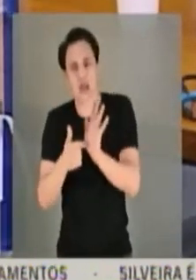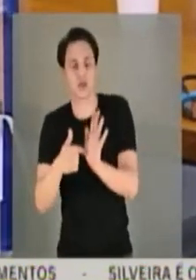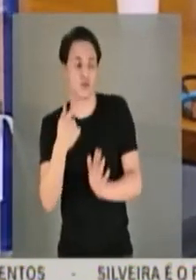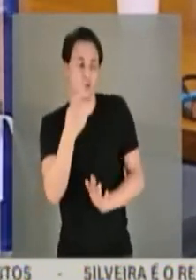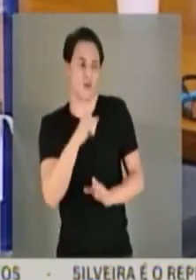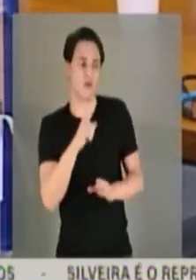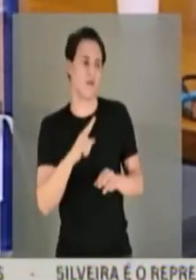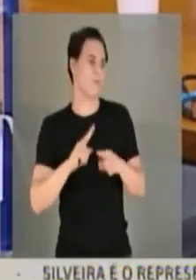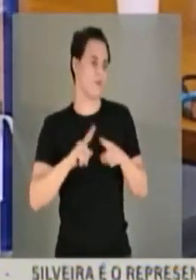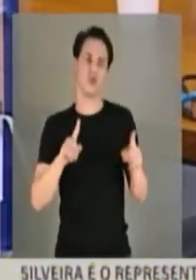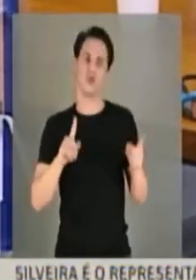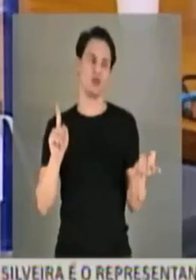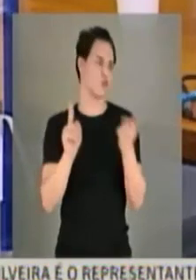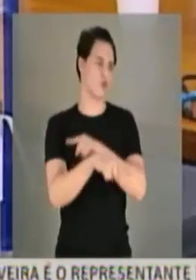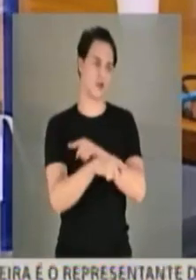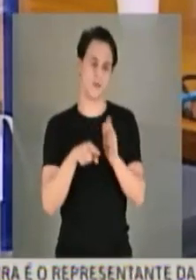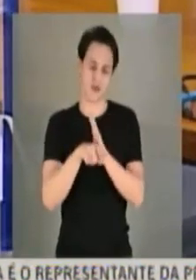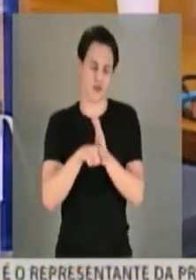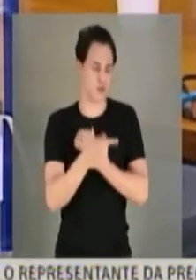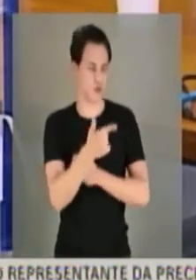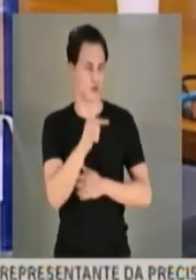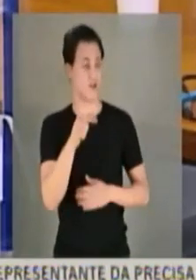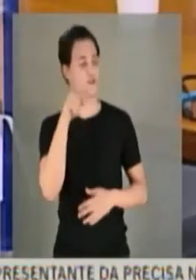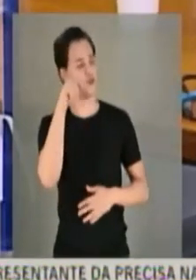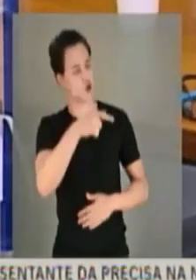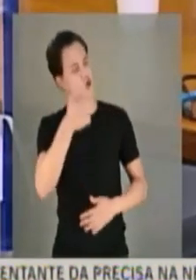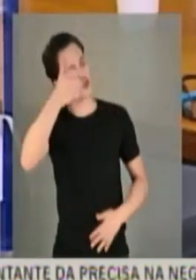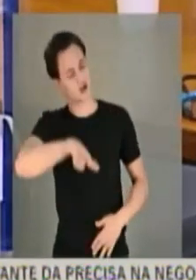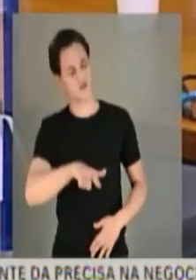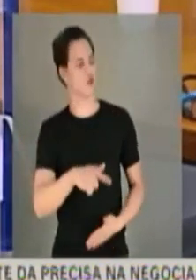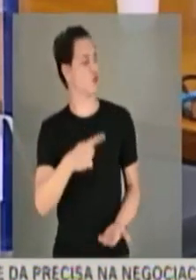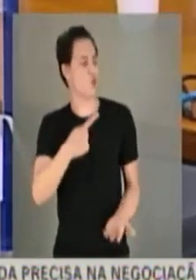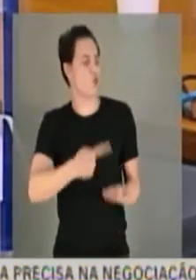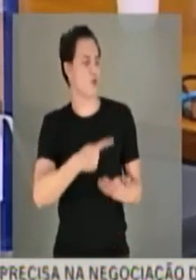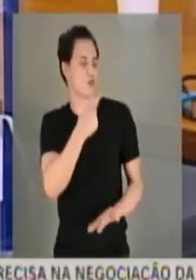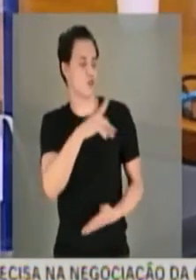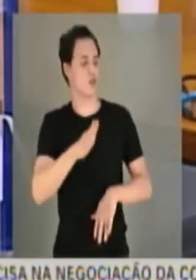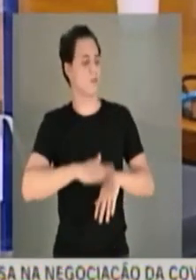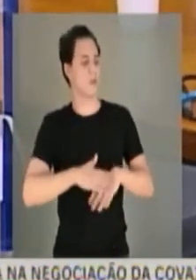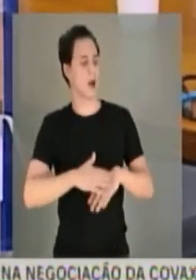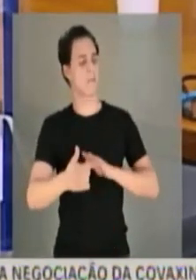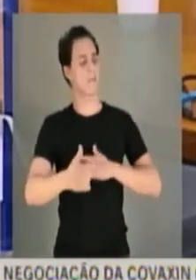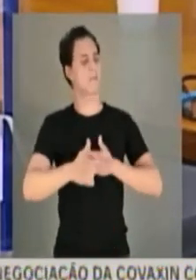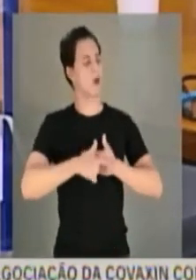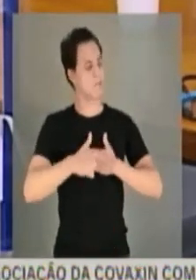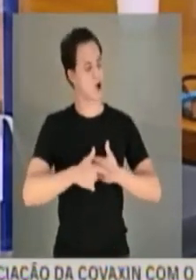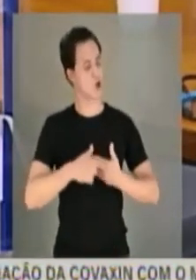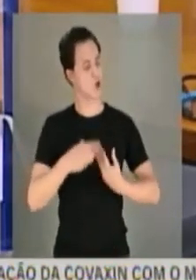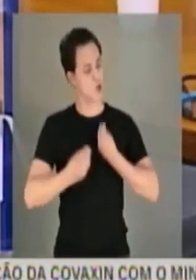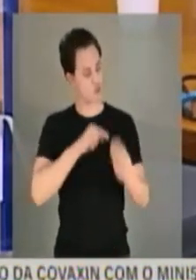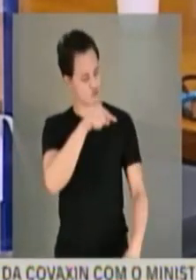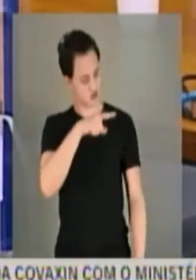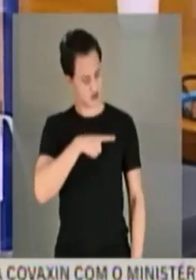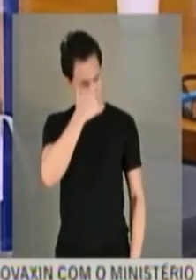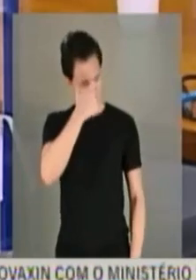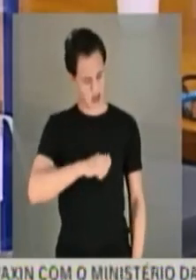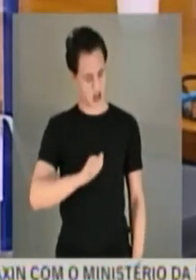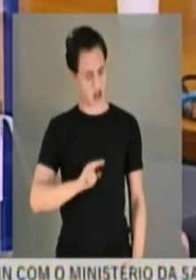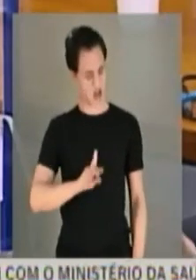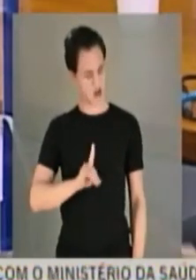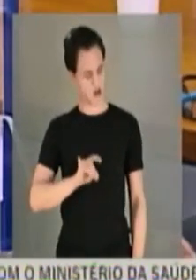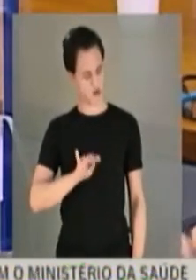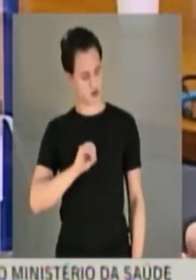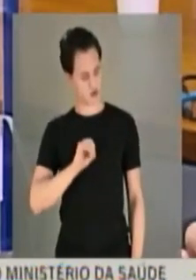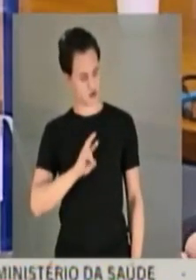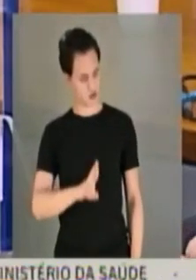não fazer o contrário. Vossa senhoria, de novo, não cumpriu com a sua função como auditor ou qual é o